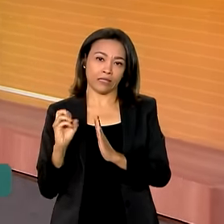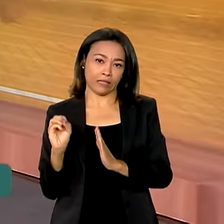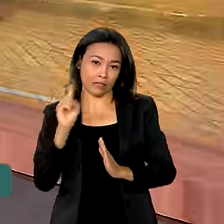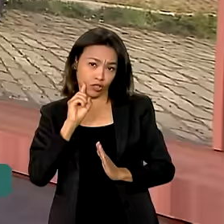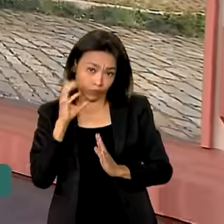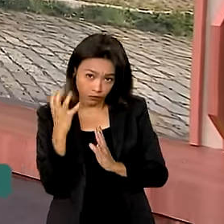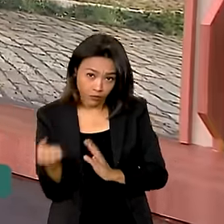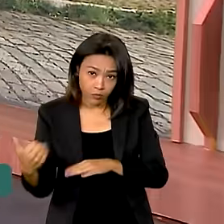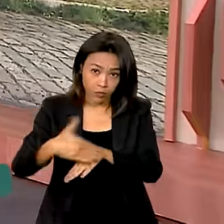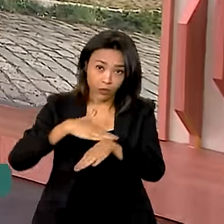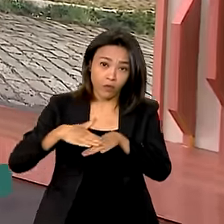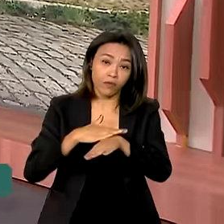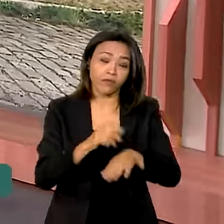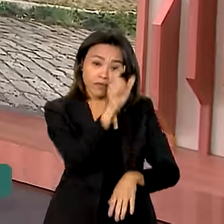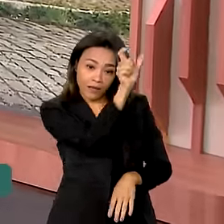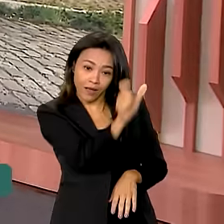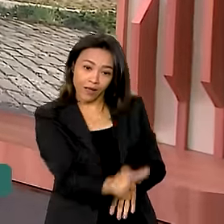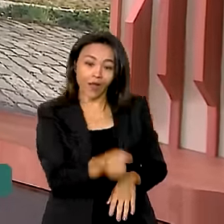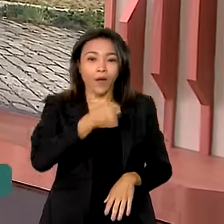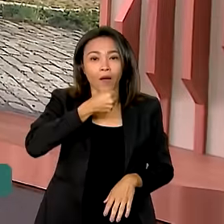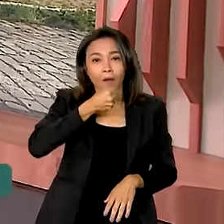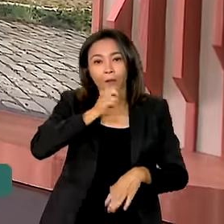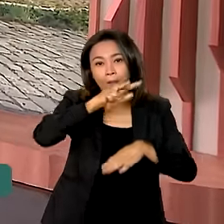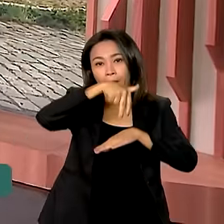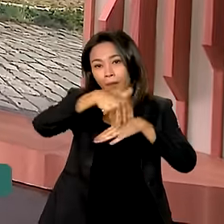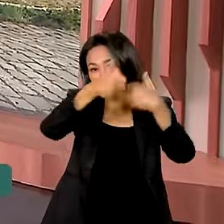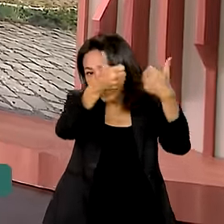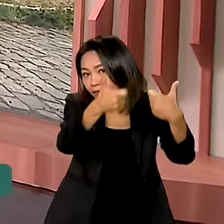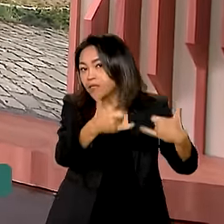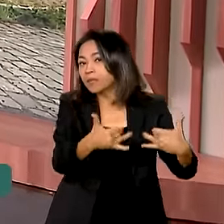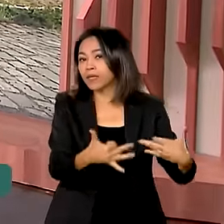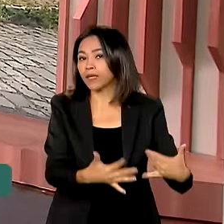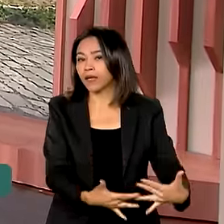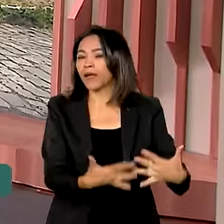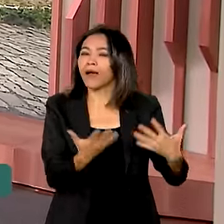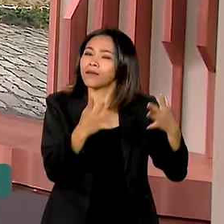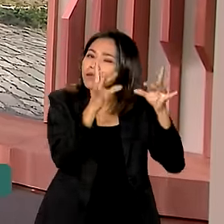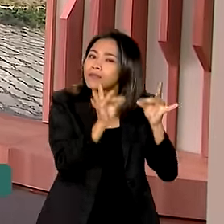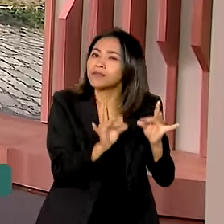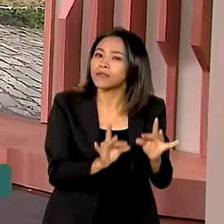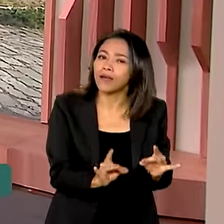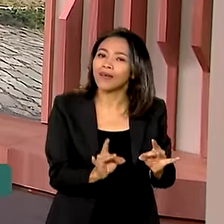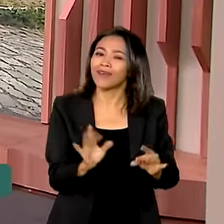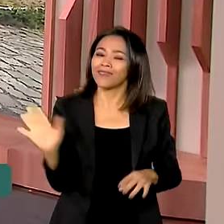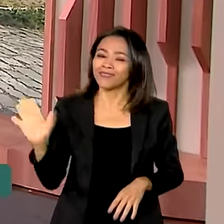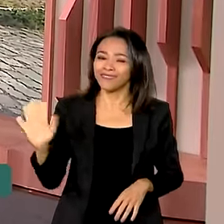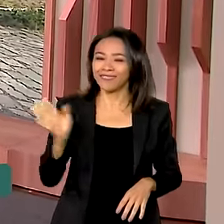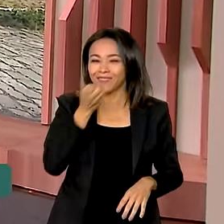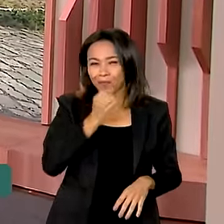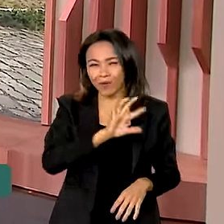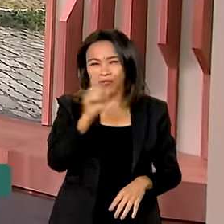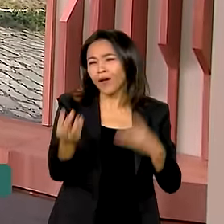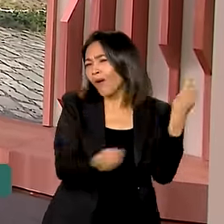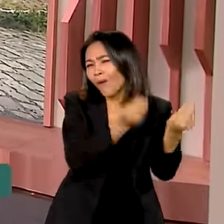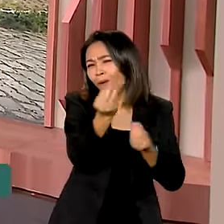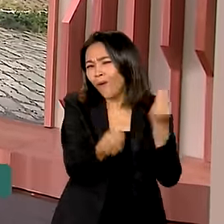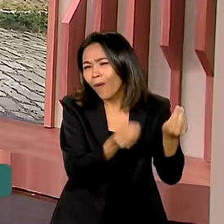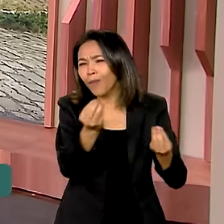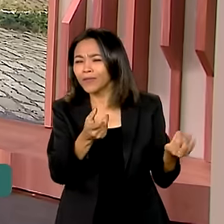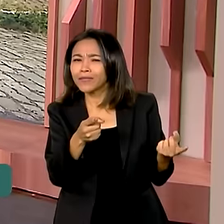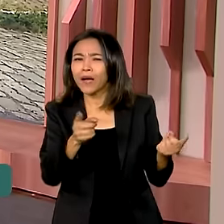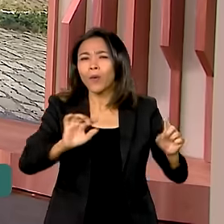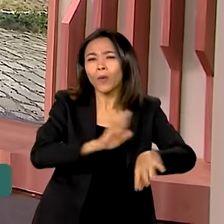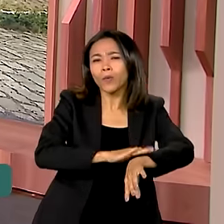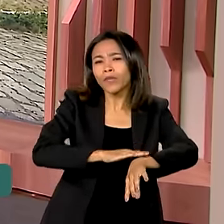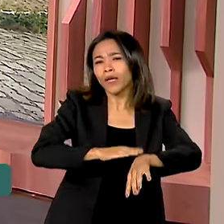falar então com o repórter Dimas Soldi, que vai contar para a gente esses detalhes. Bom dia, Dimas. Como está sendo aí o tempo